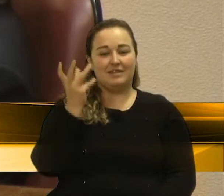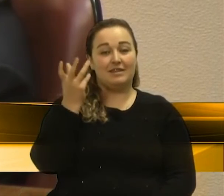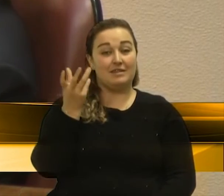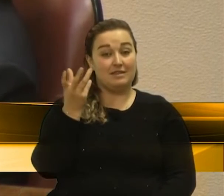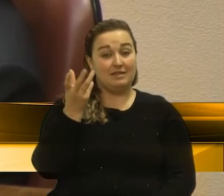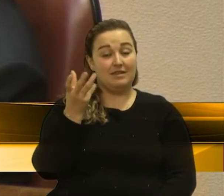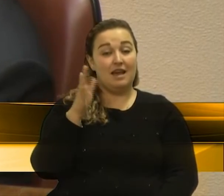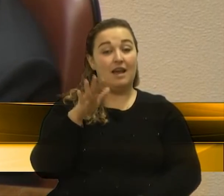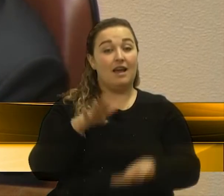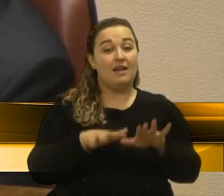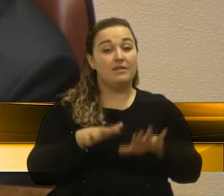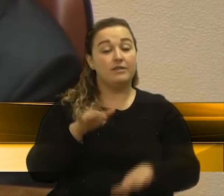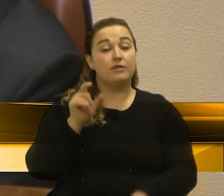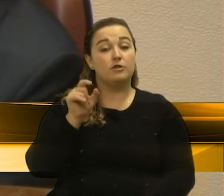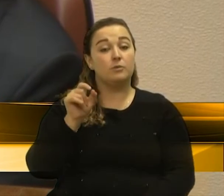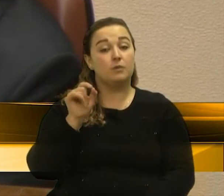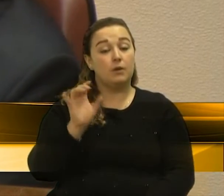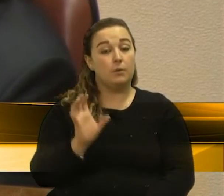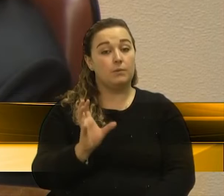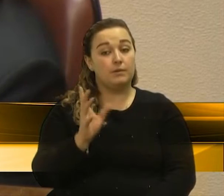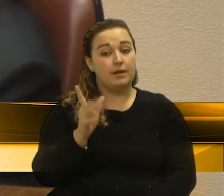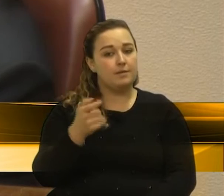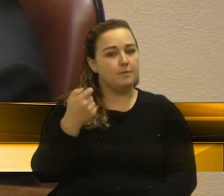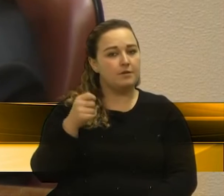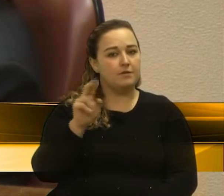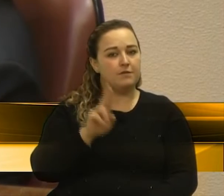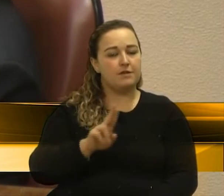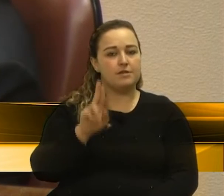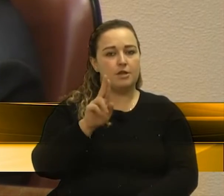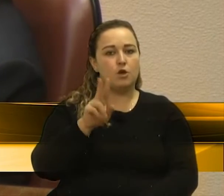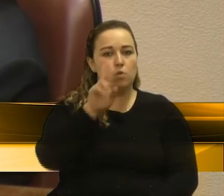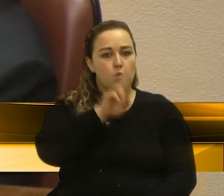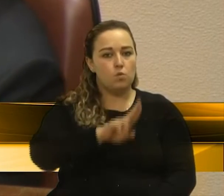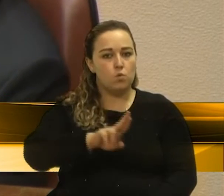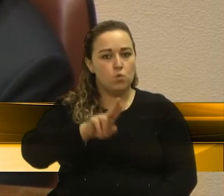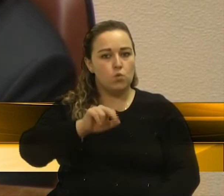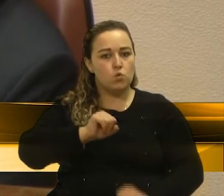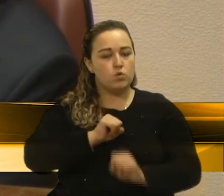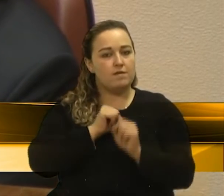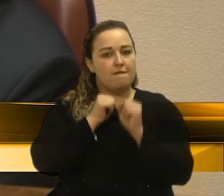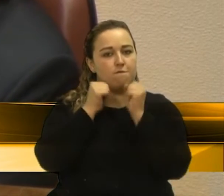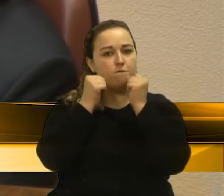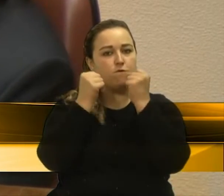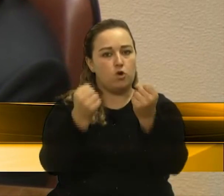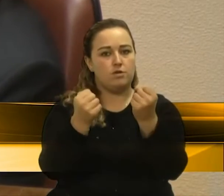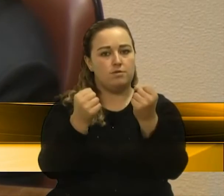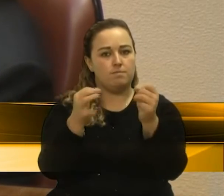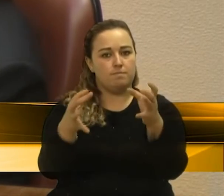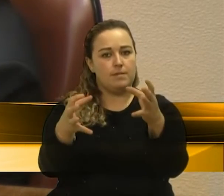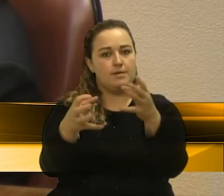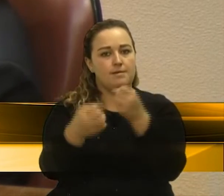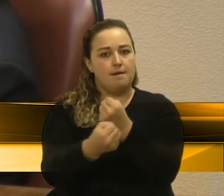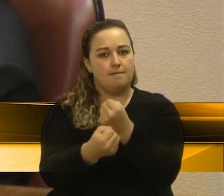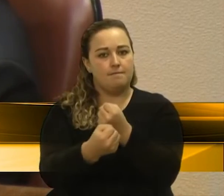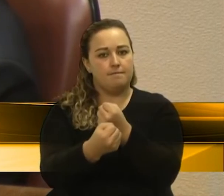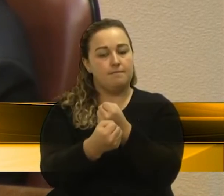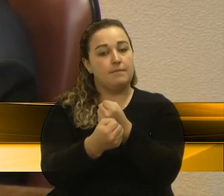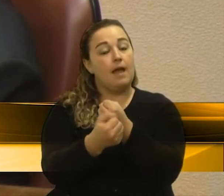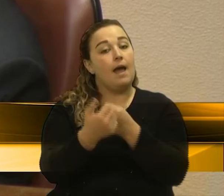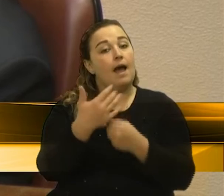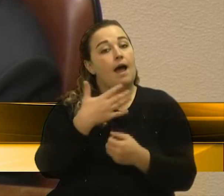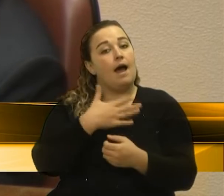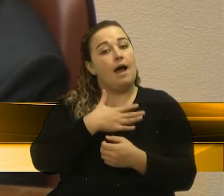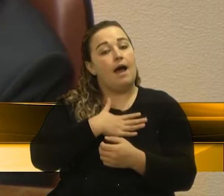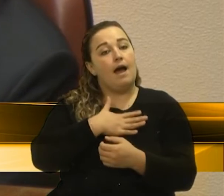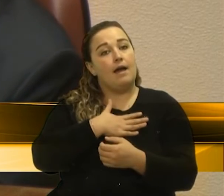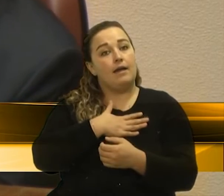Muitas vezes, ela precisa fazer o uso progressivo e moderado da força. Então, na questão que o amigo colocou,